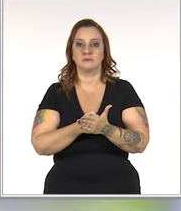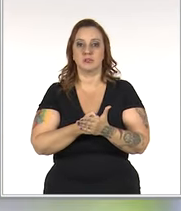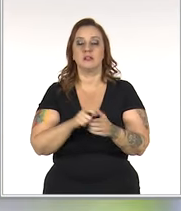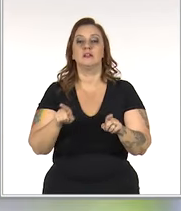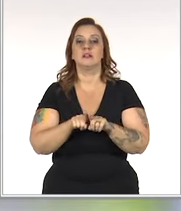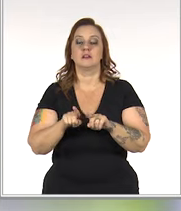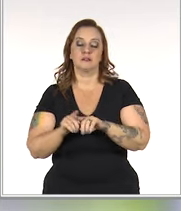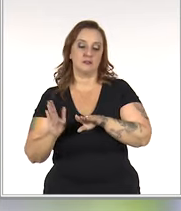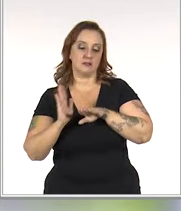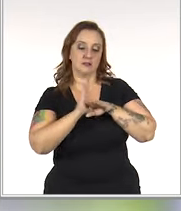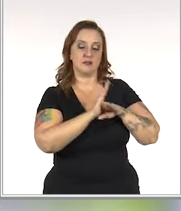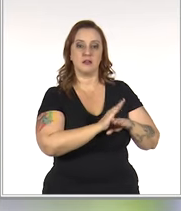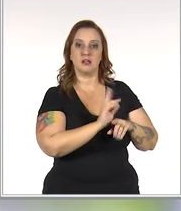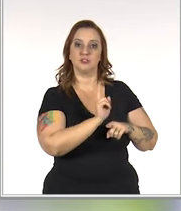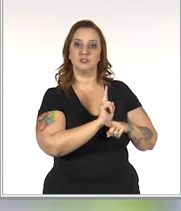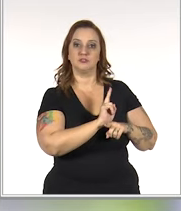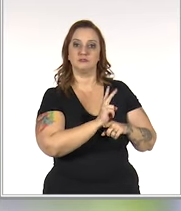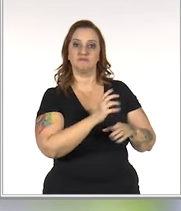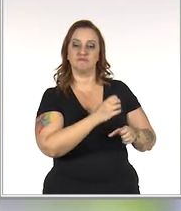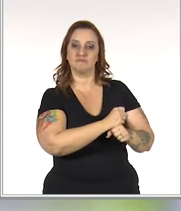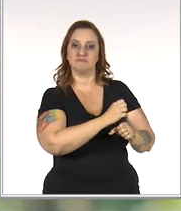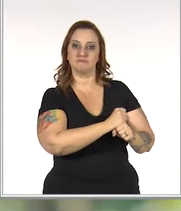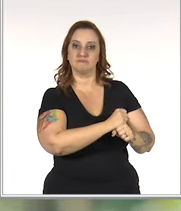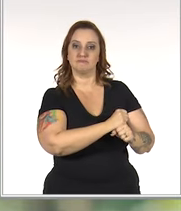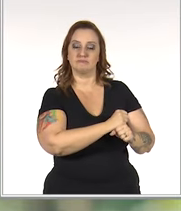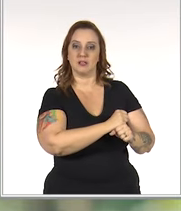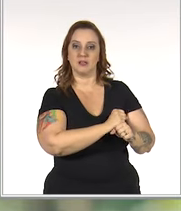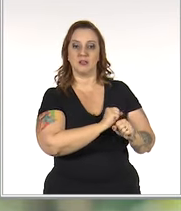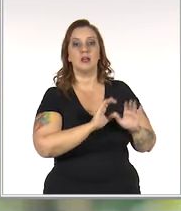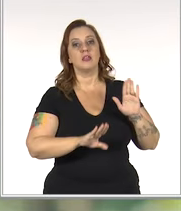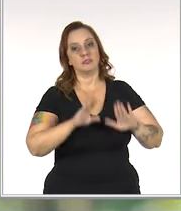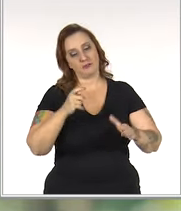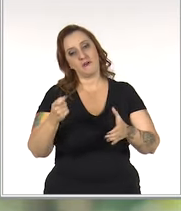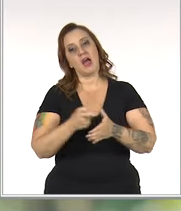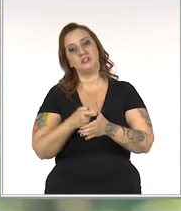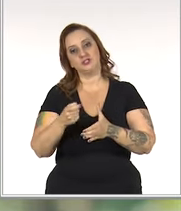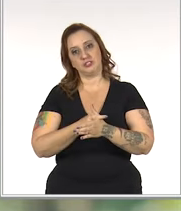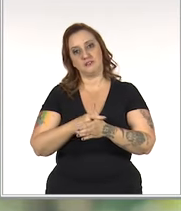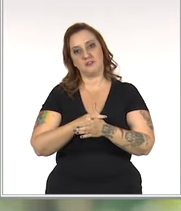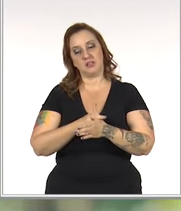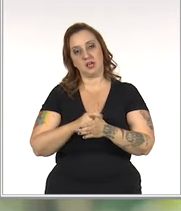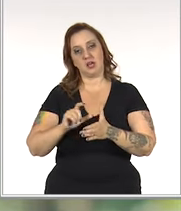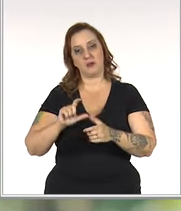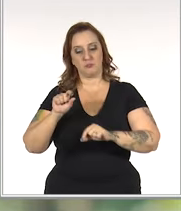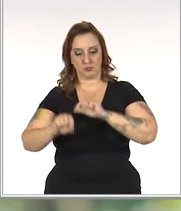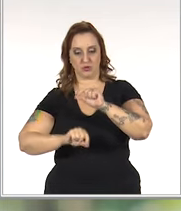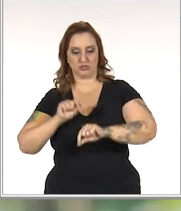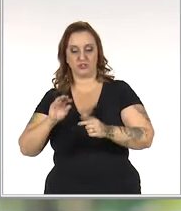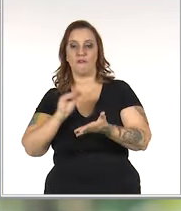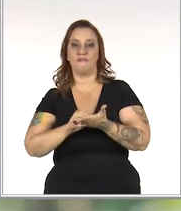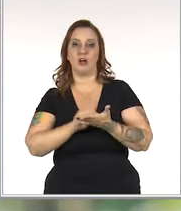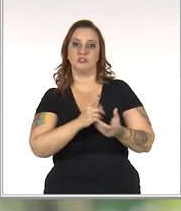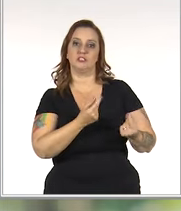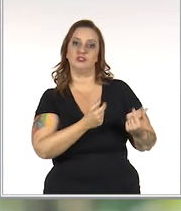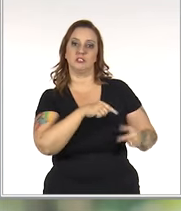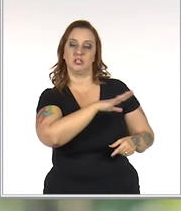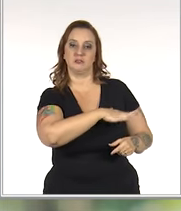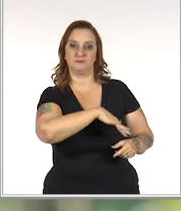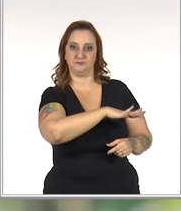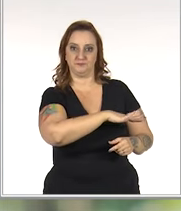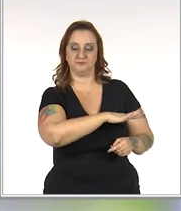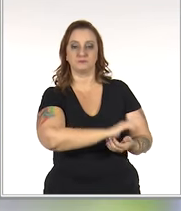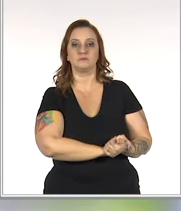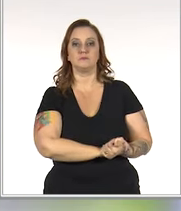com isso ajudando na geração de caixa. Pode ser que a inadimplência está causando esses problemas da falta de caixa.